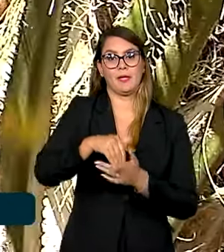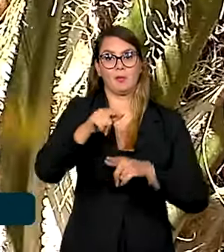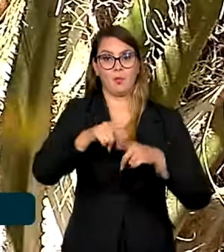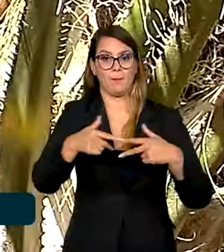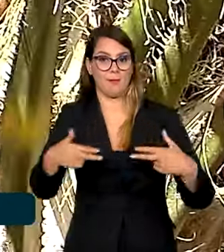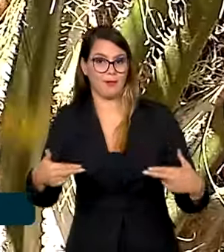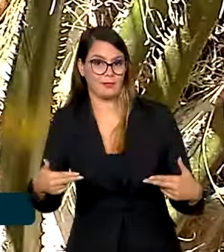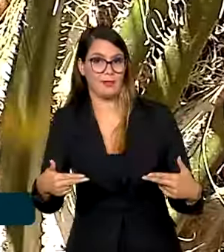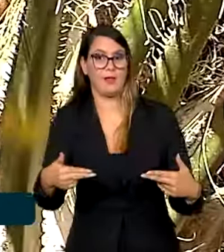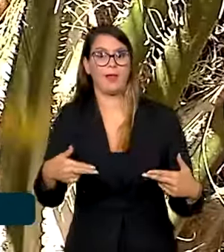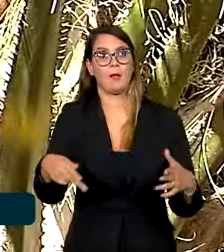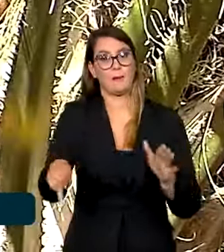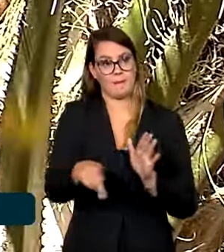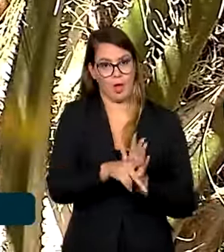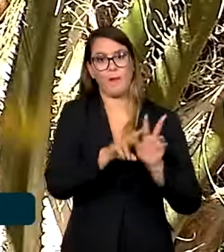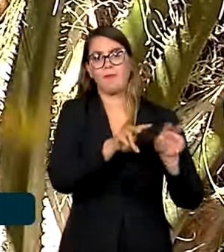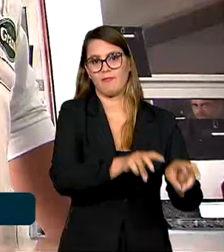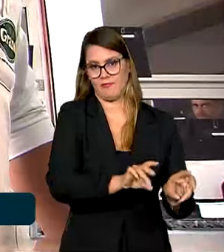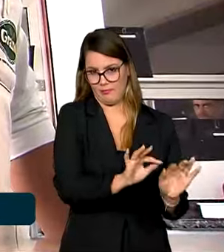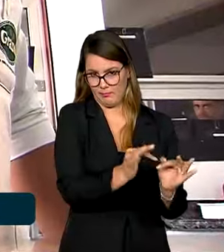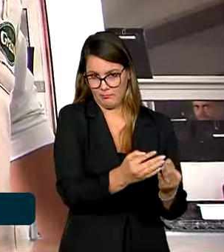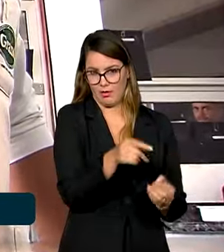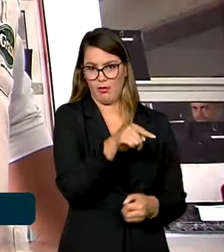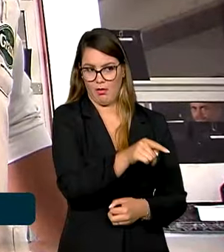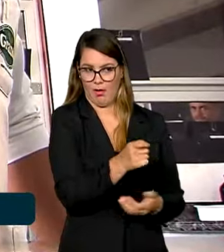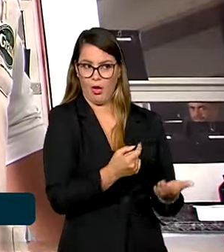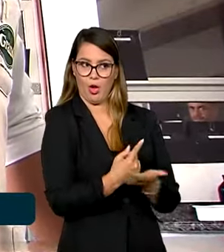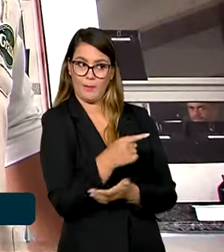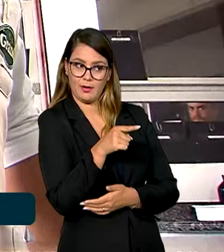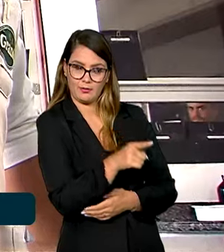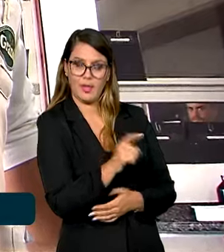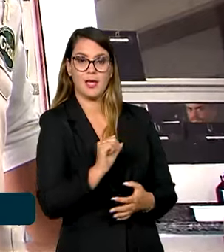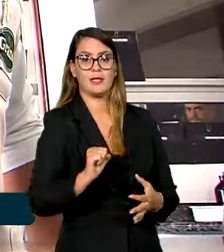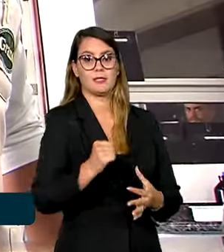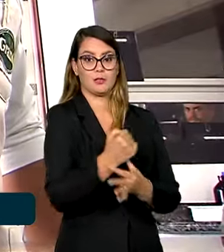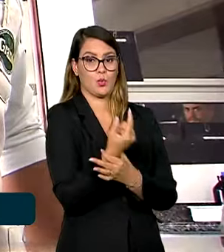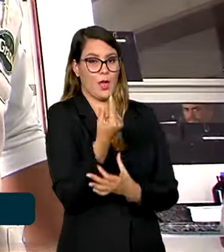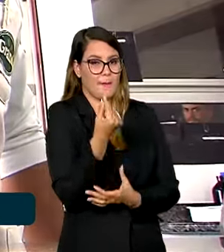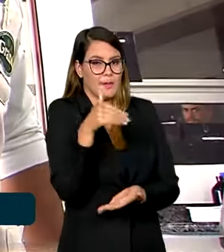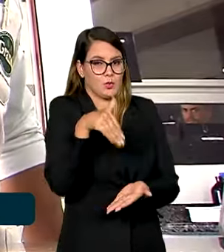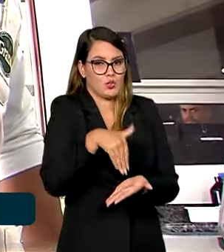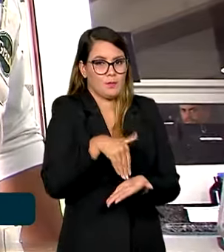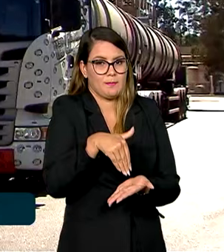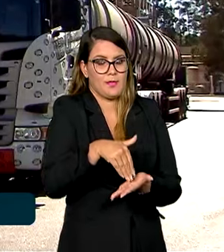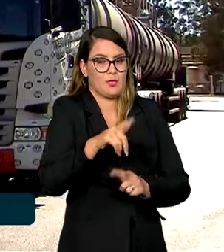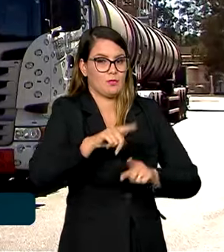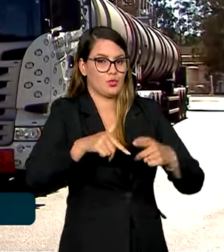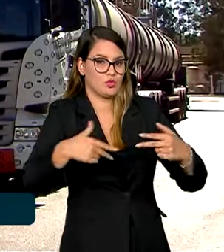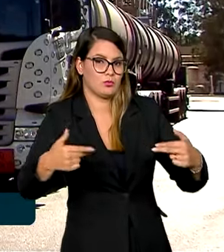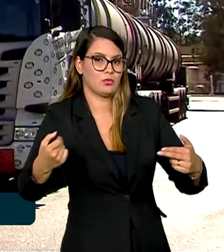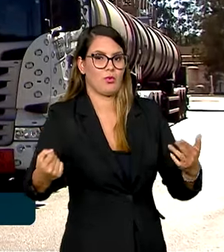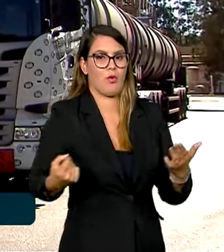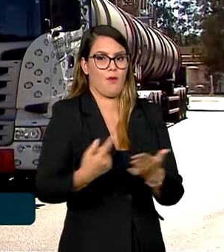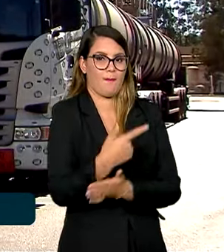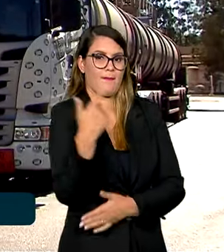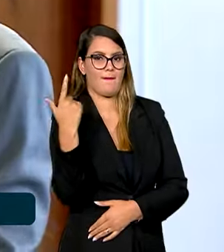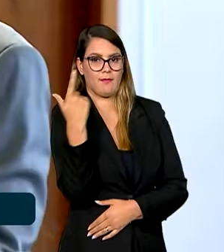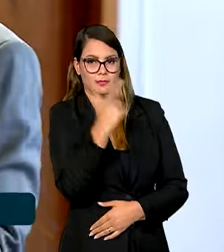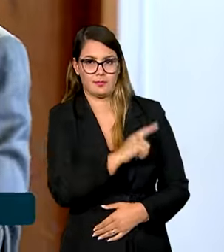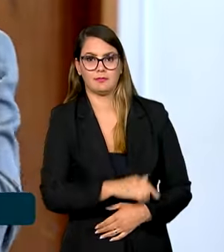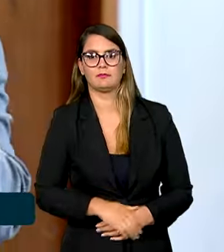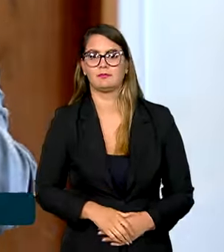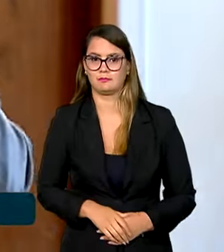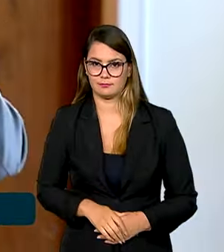-prima dos agricultores familiares e assegurar preços mínimos dos produtos adquiridos do setor.